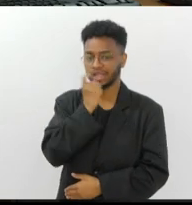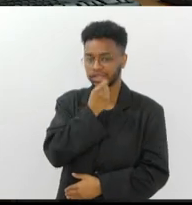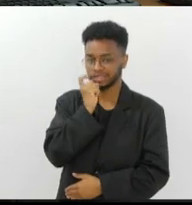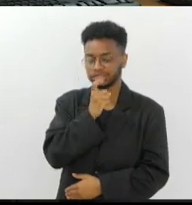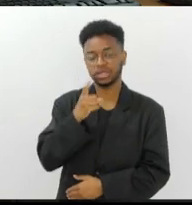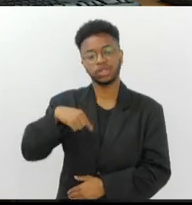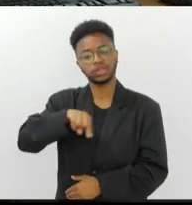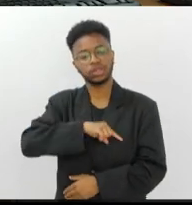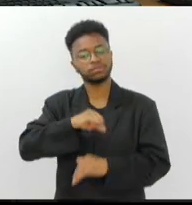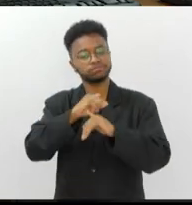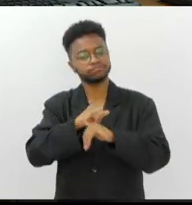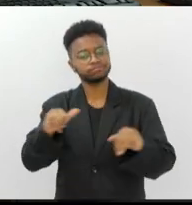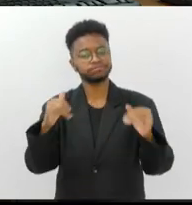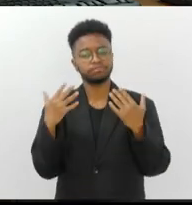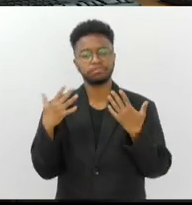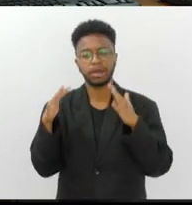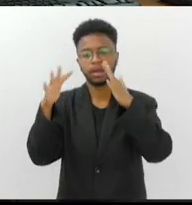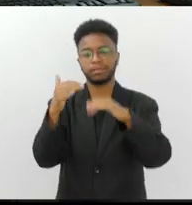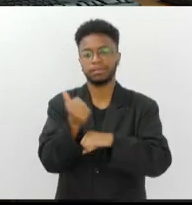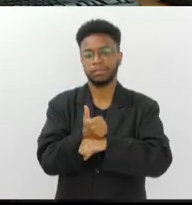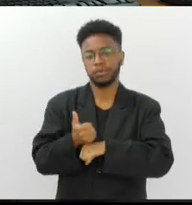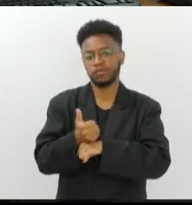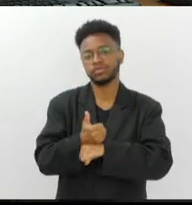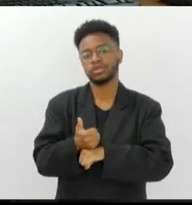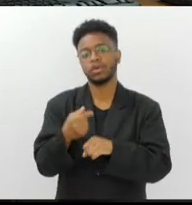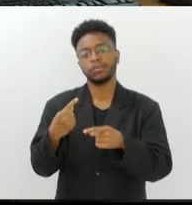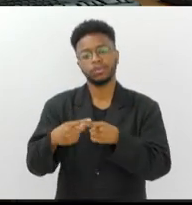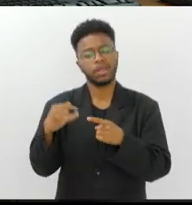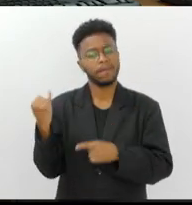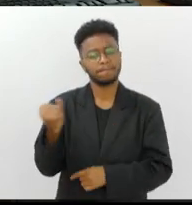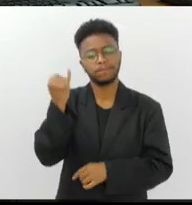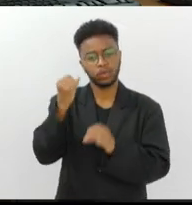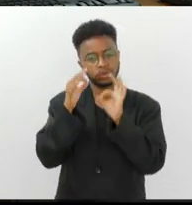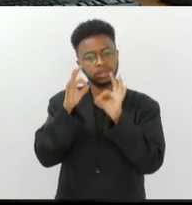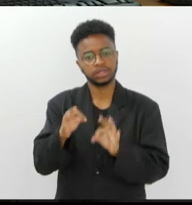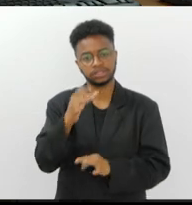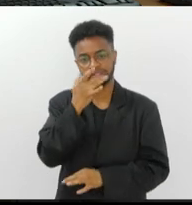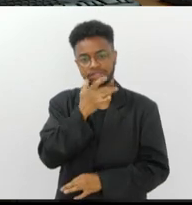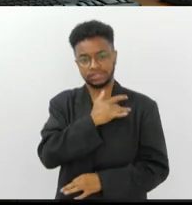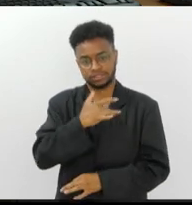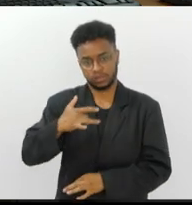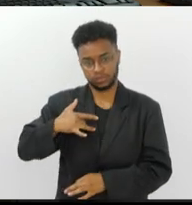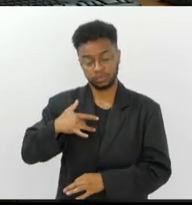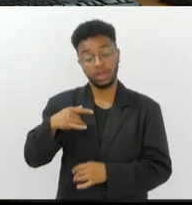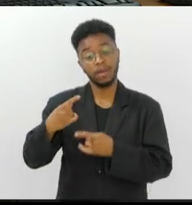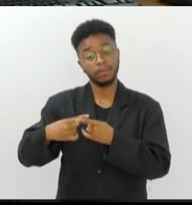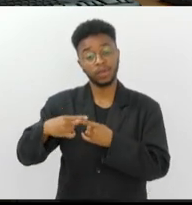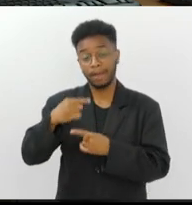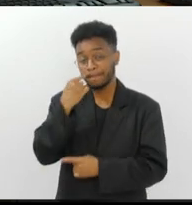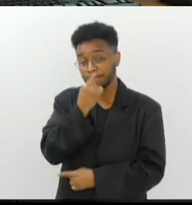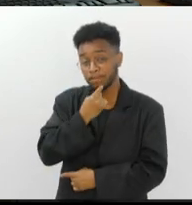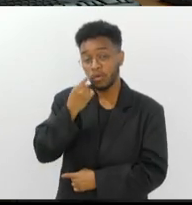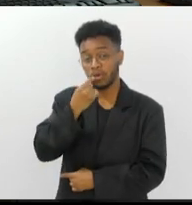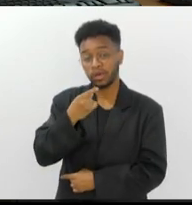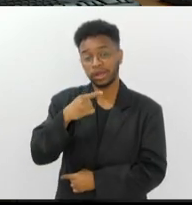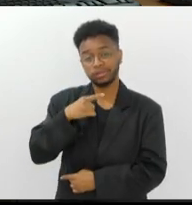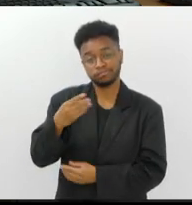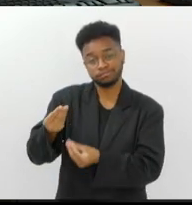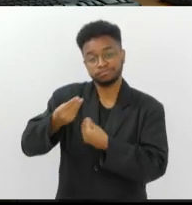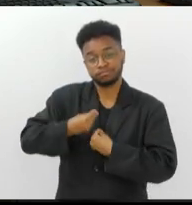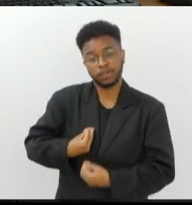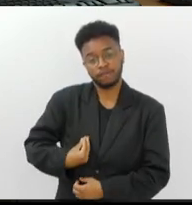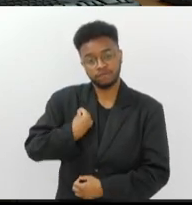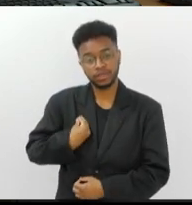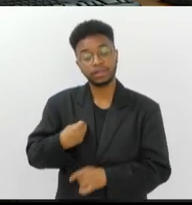nós parabenizamos estes profissionais que têm aí uma importância vital para a saúde. Afinal, a boca é fonte de vida, mas